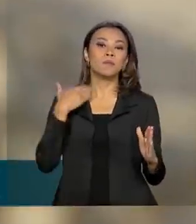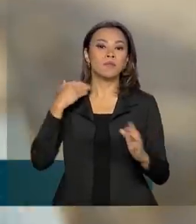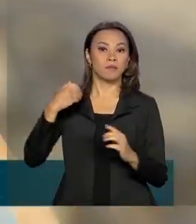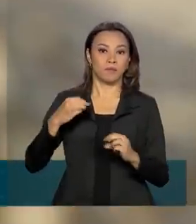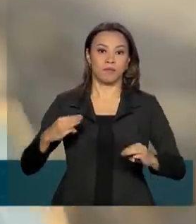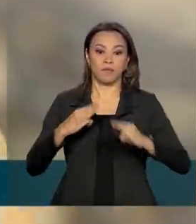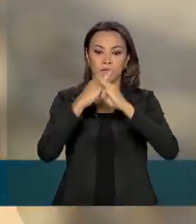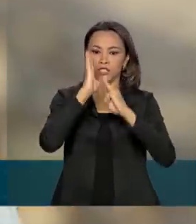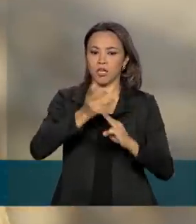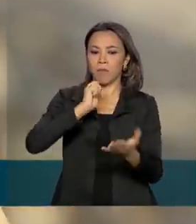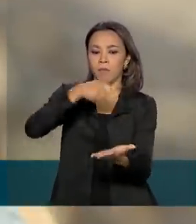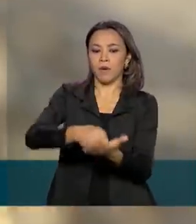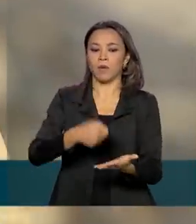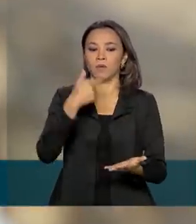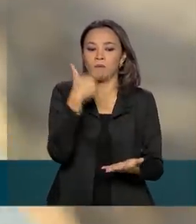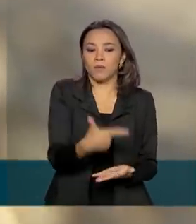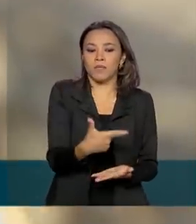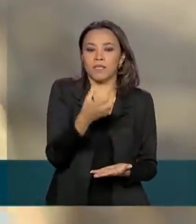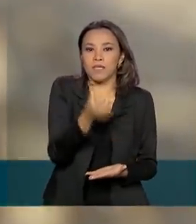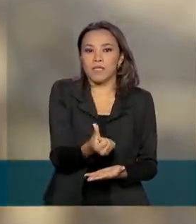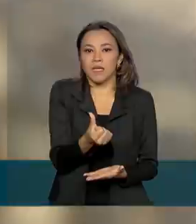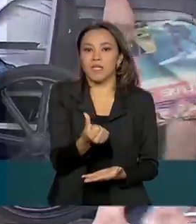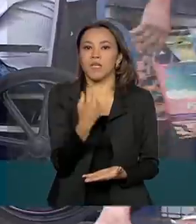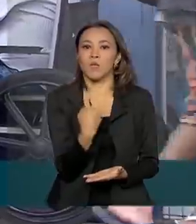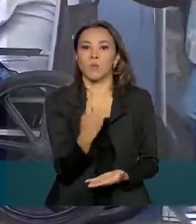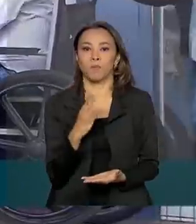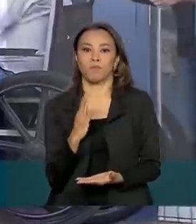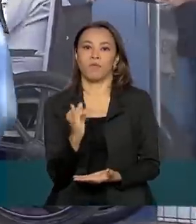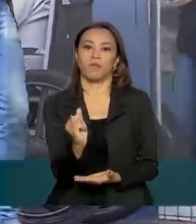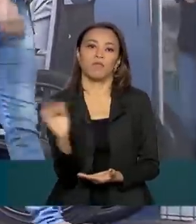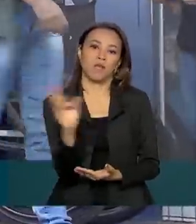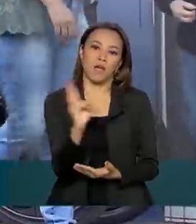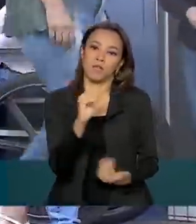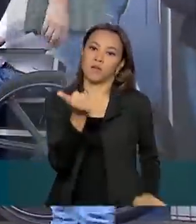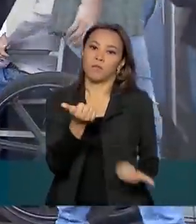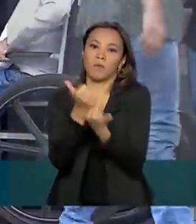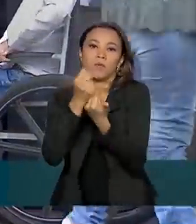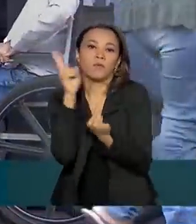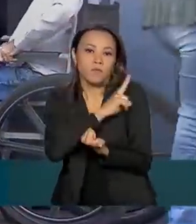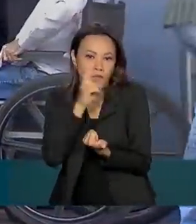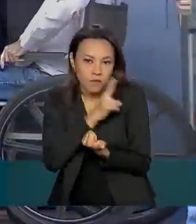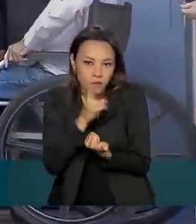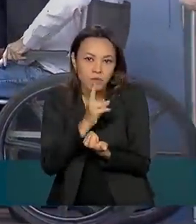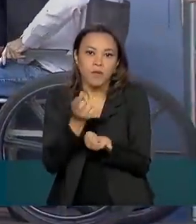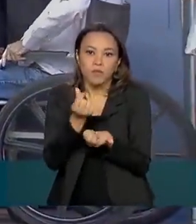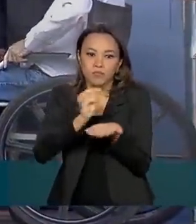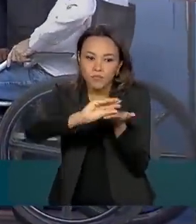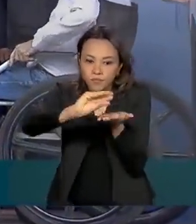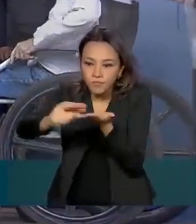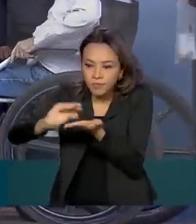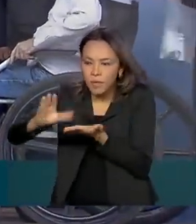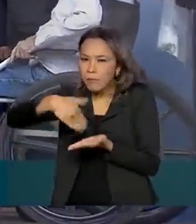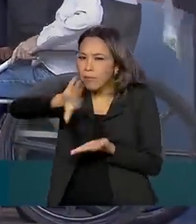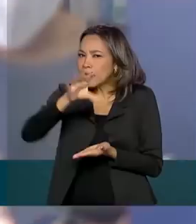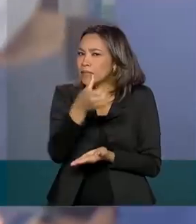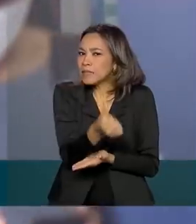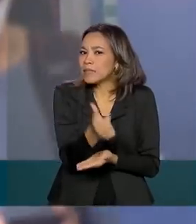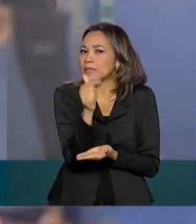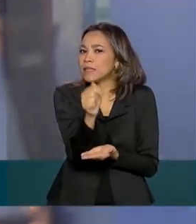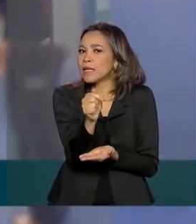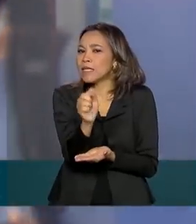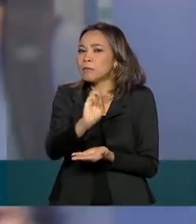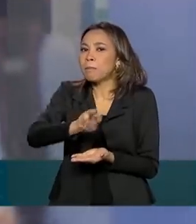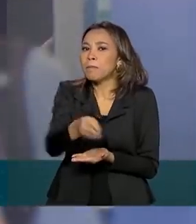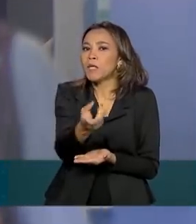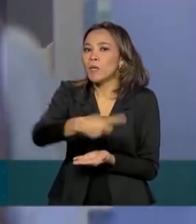pagou 261 bilhões de reais em auxílio emergencial a mais de 67 milhões